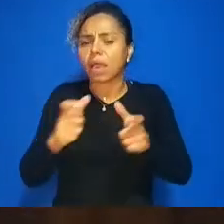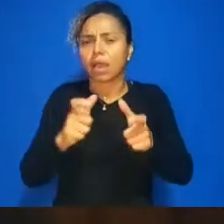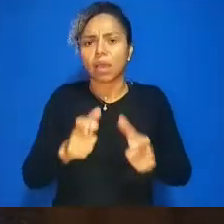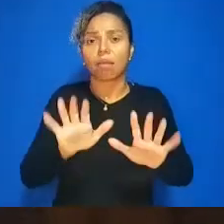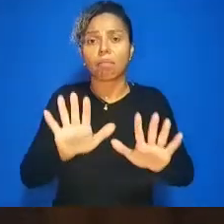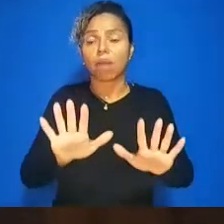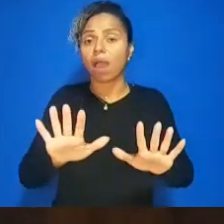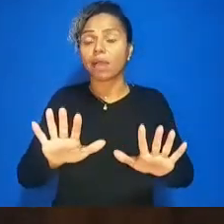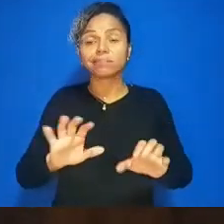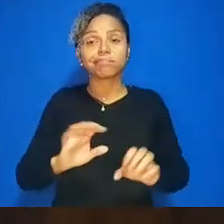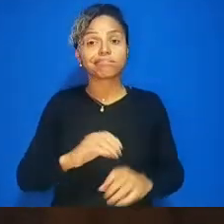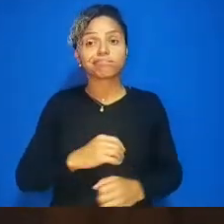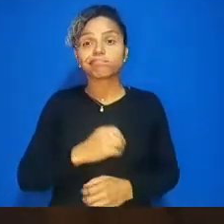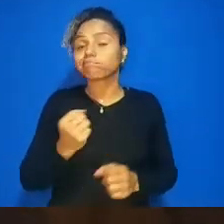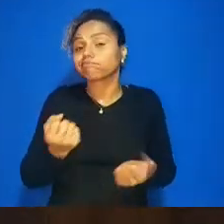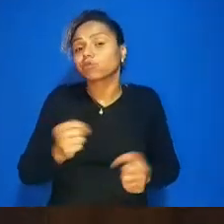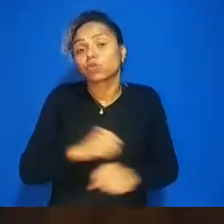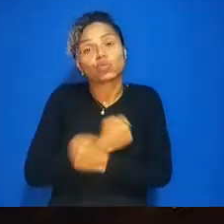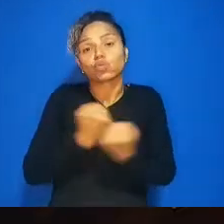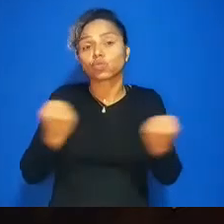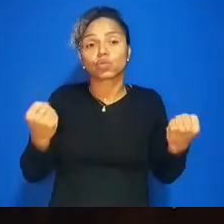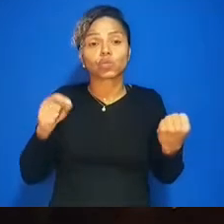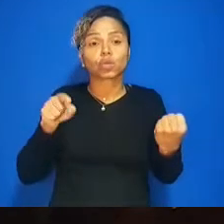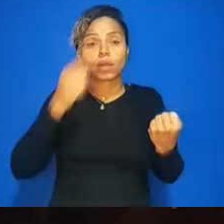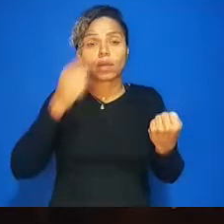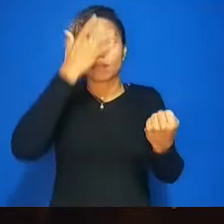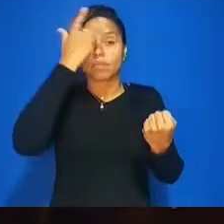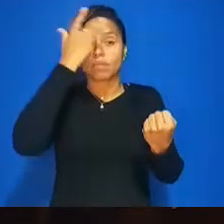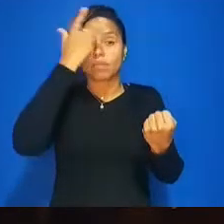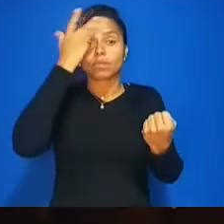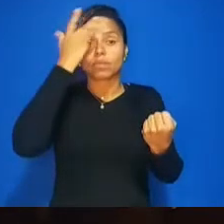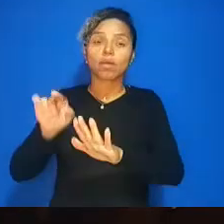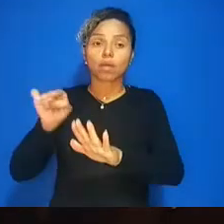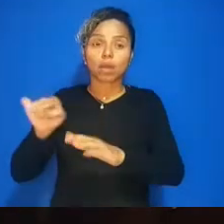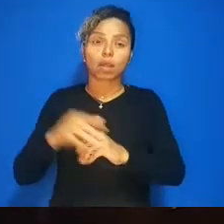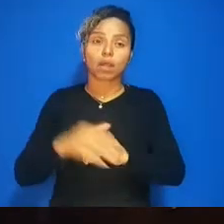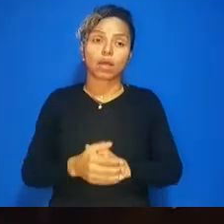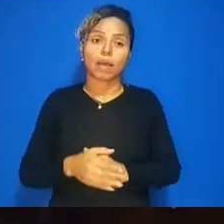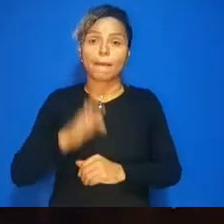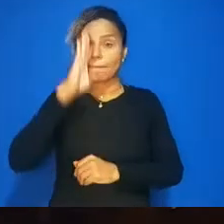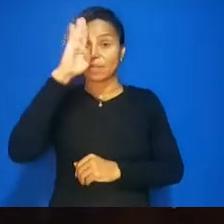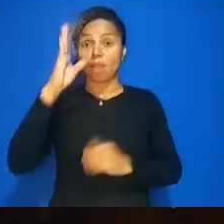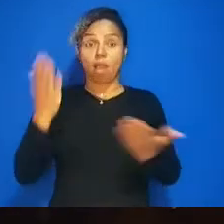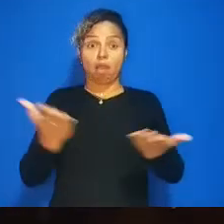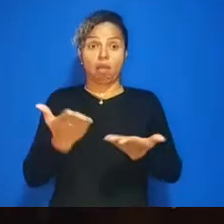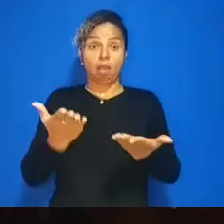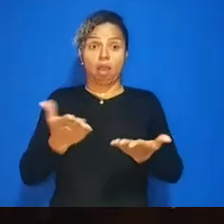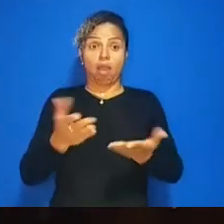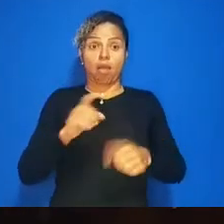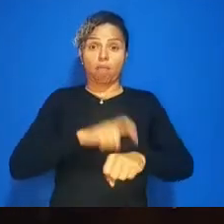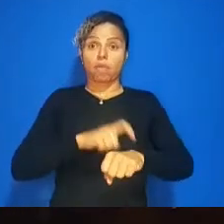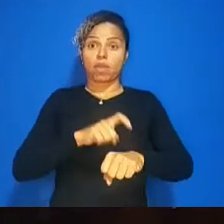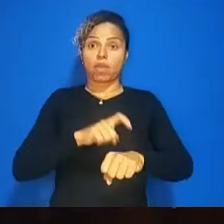principalmente agora nesse momento de chuva obrigado pela ordem senhor presidente projeto encontre-se em votação pela ordem